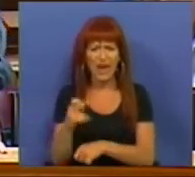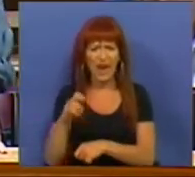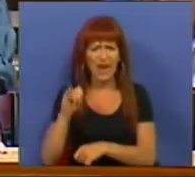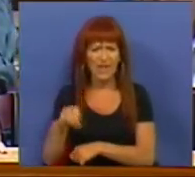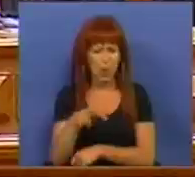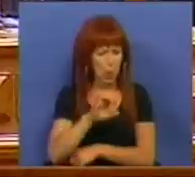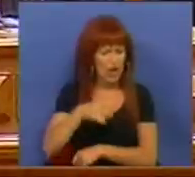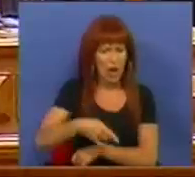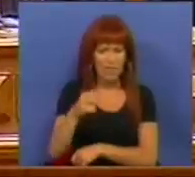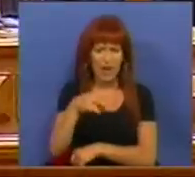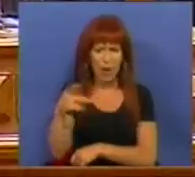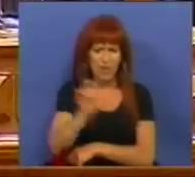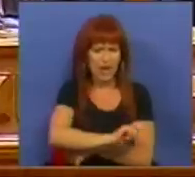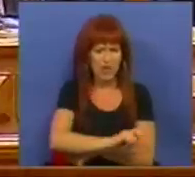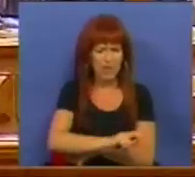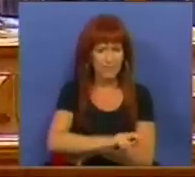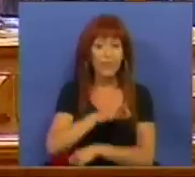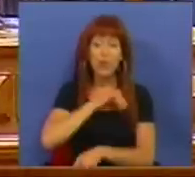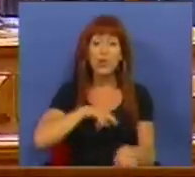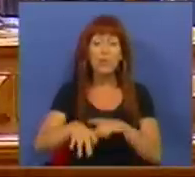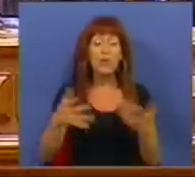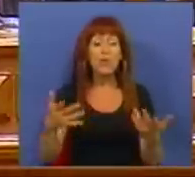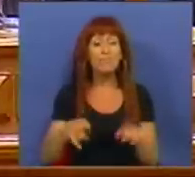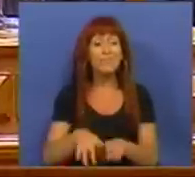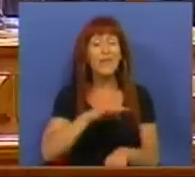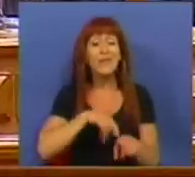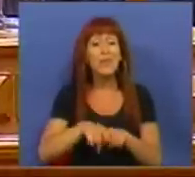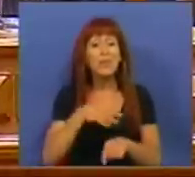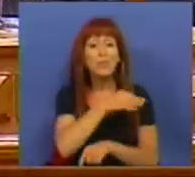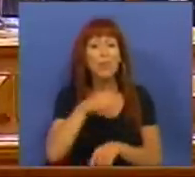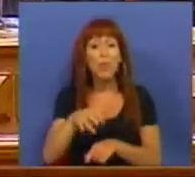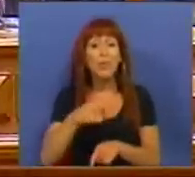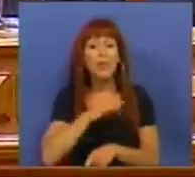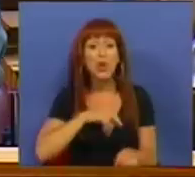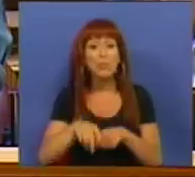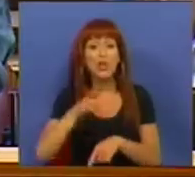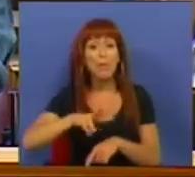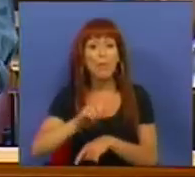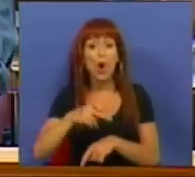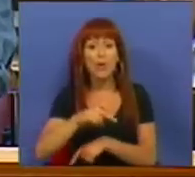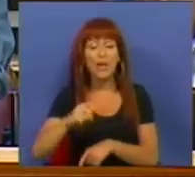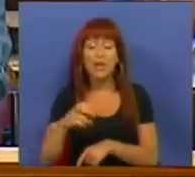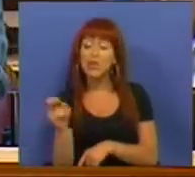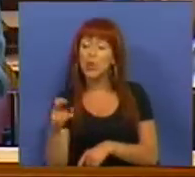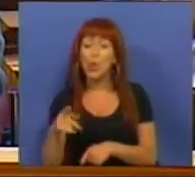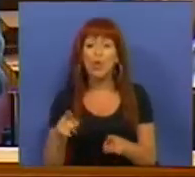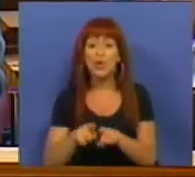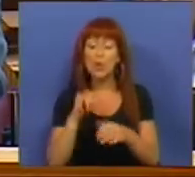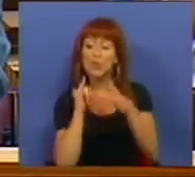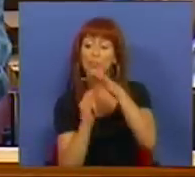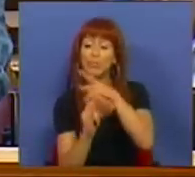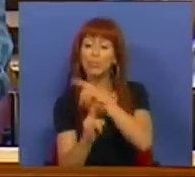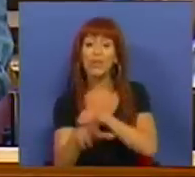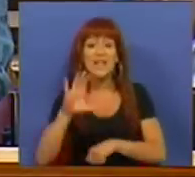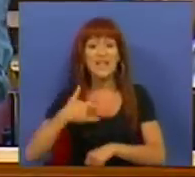89 euros por mês. Sr. Deputado, Sr. Deputado, Sr. Deputado Paulo Portas e Sr. Deputado Mota Soares, os submarinos do